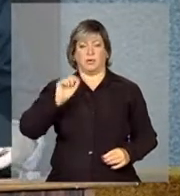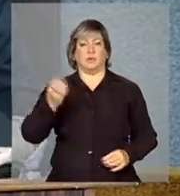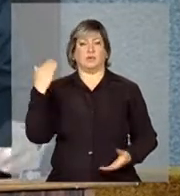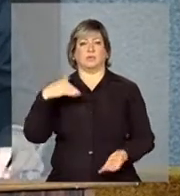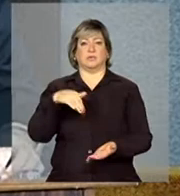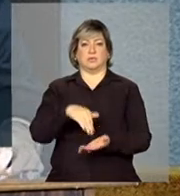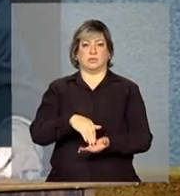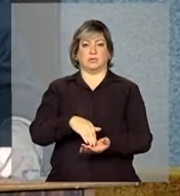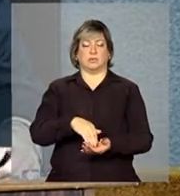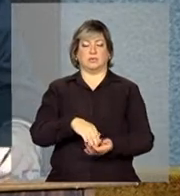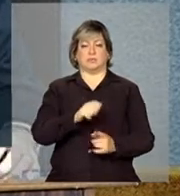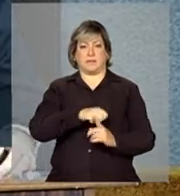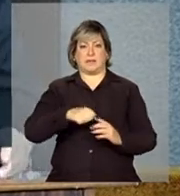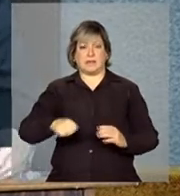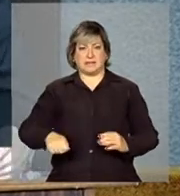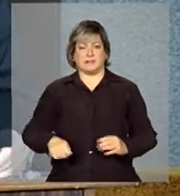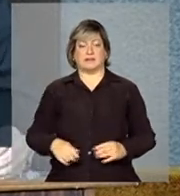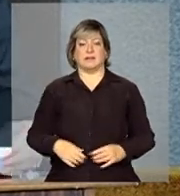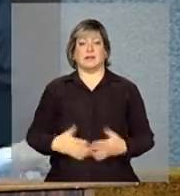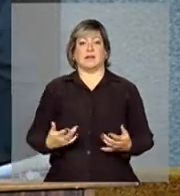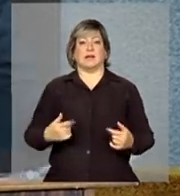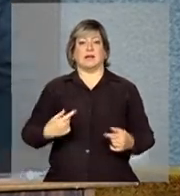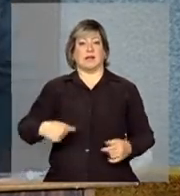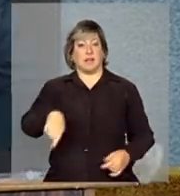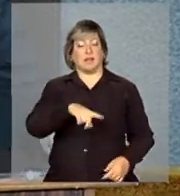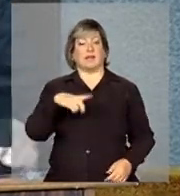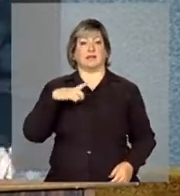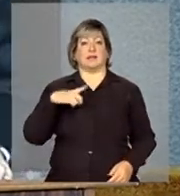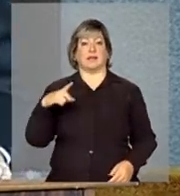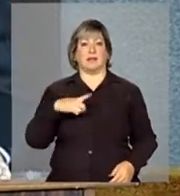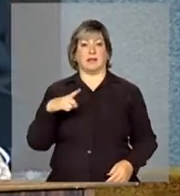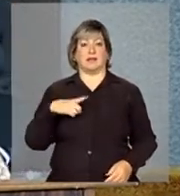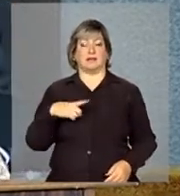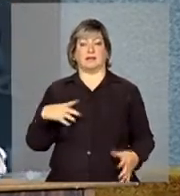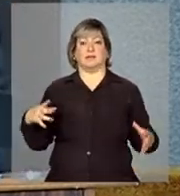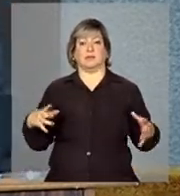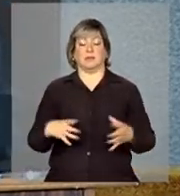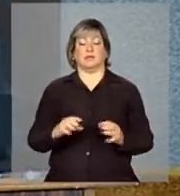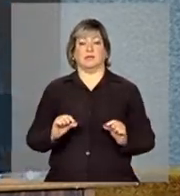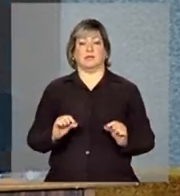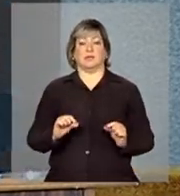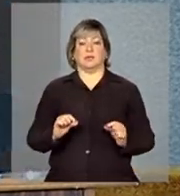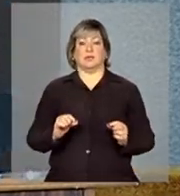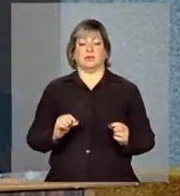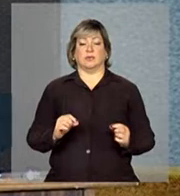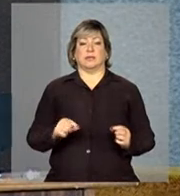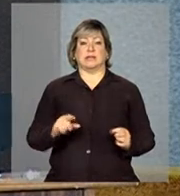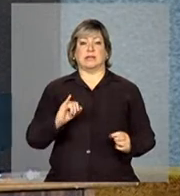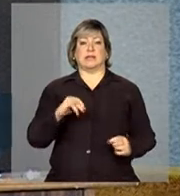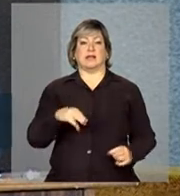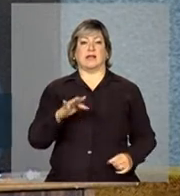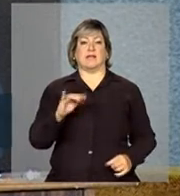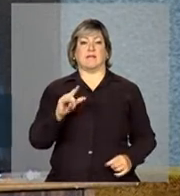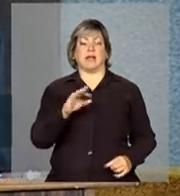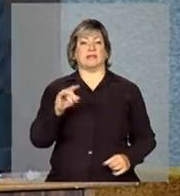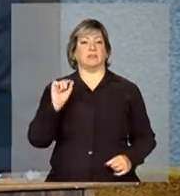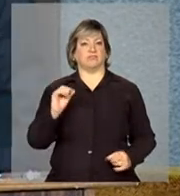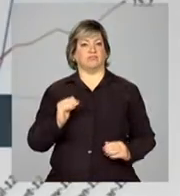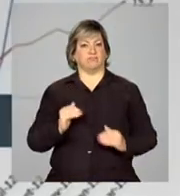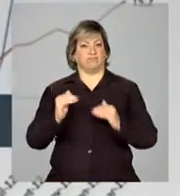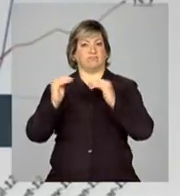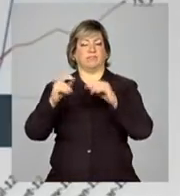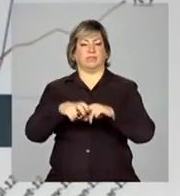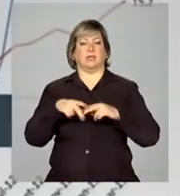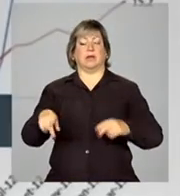meses, eles têm tido um impacto bastante razoável na inflação. E, dentro